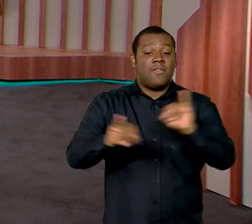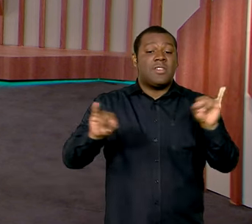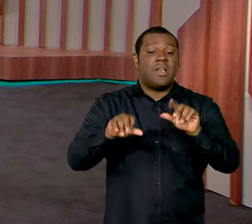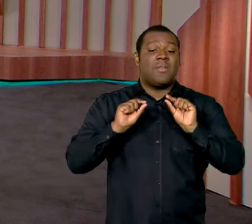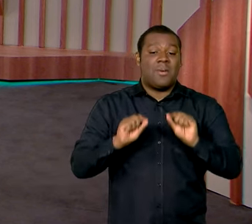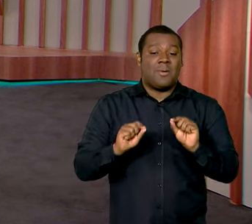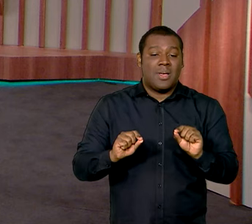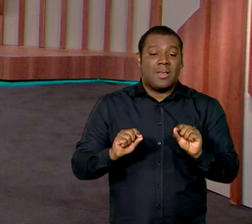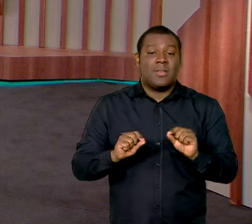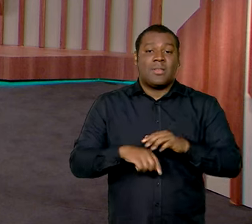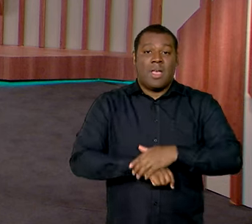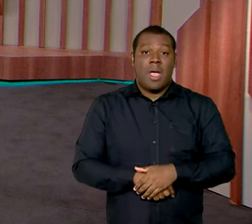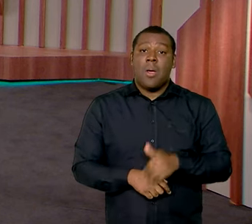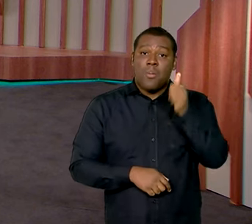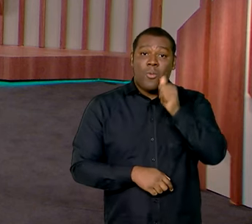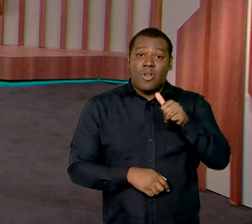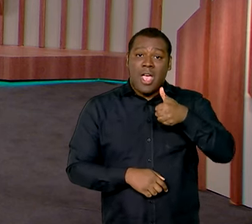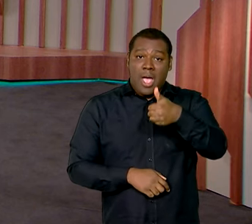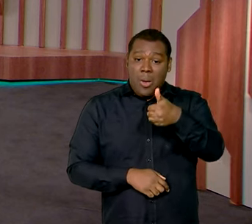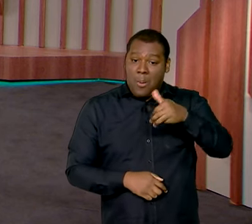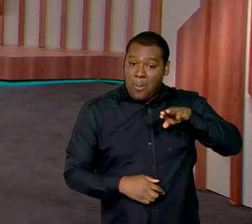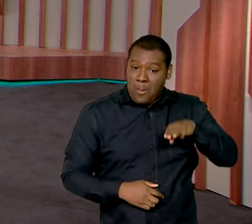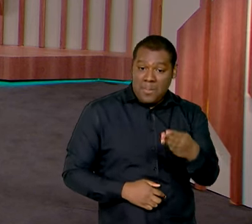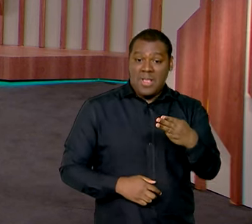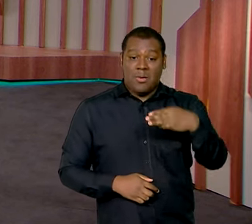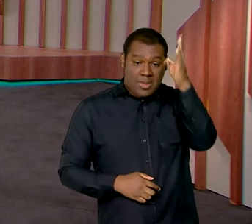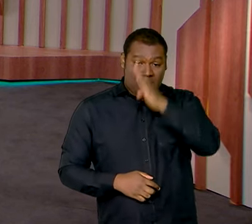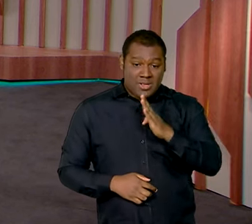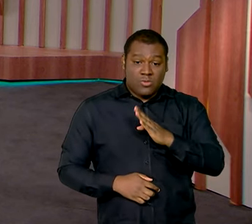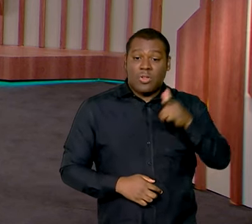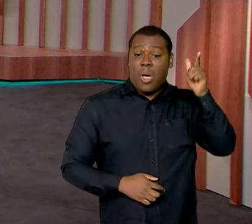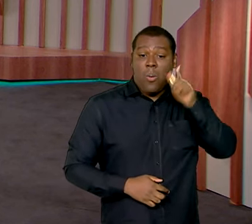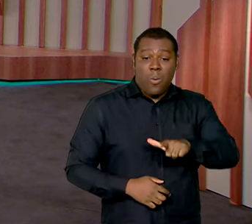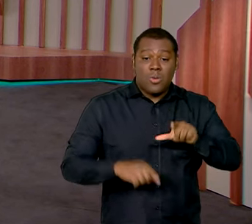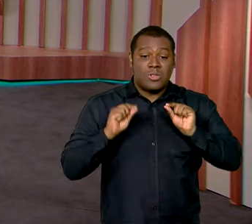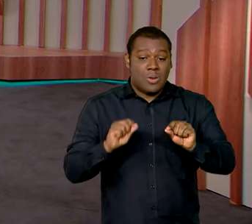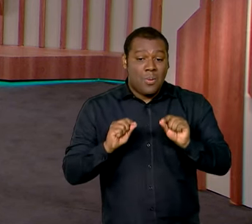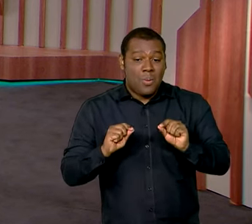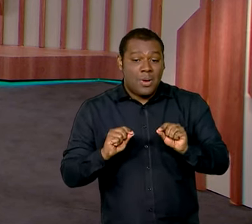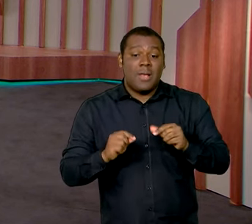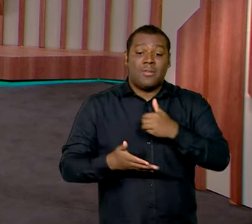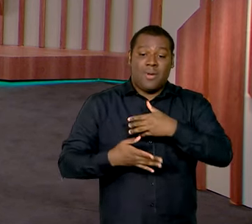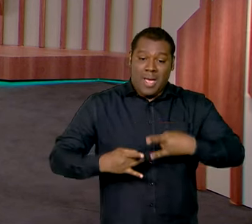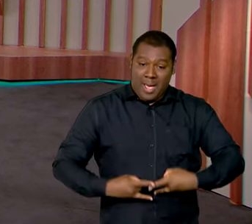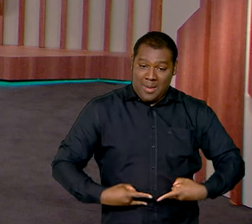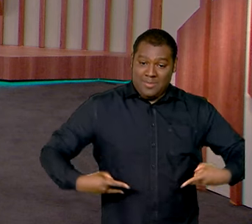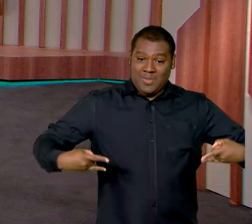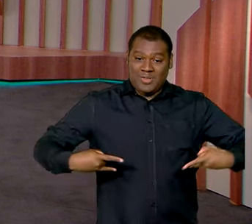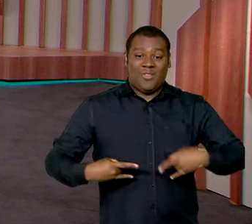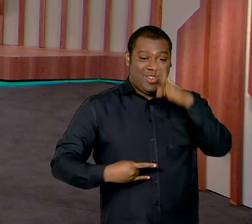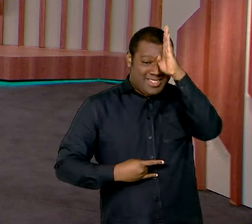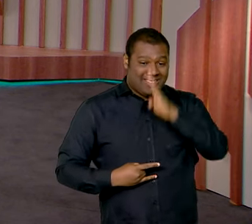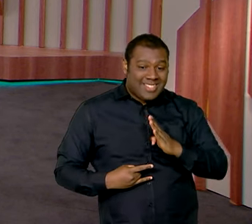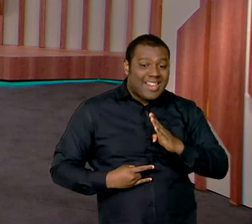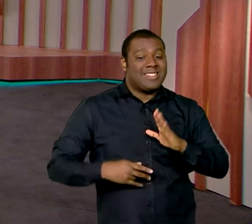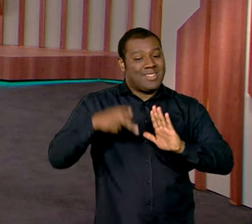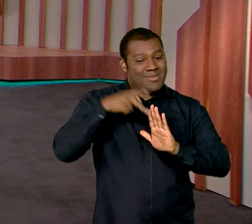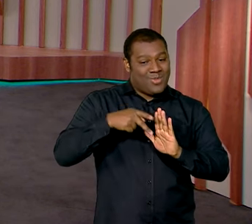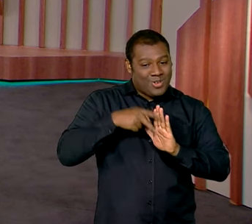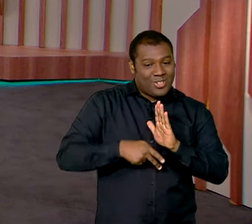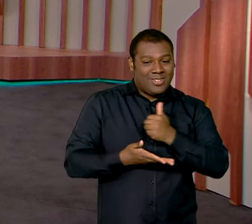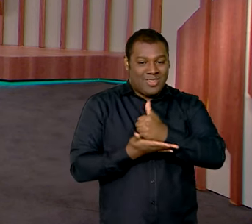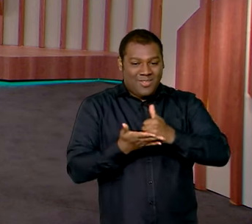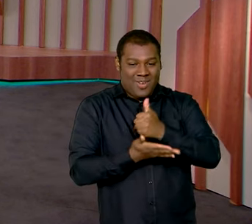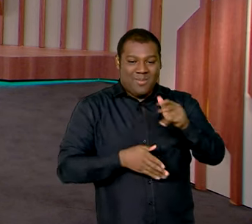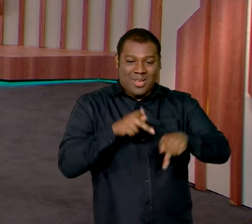e 300 mil brasileiras conseguiram adquirir, pelo programa Farmácia Popular, absorventes. Este é um dos destaques